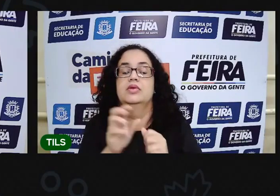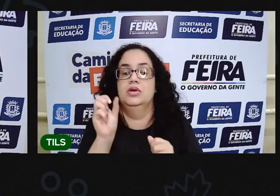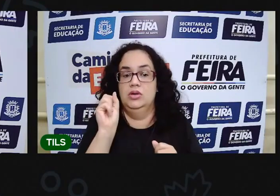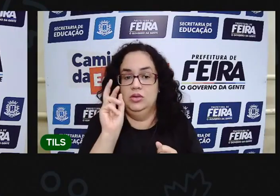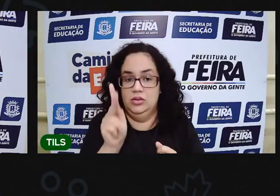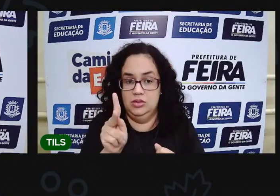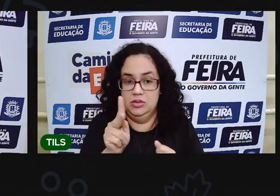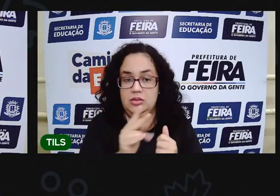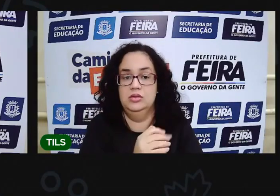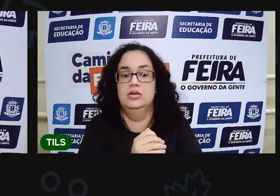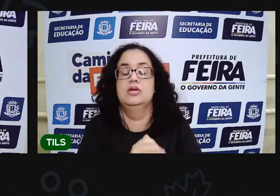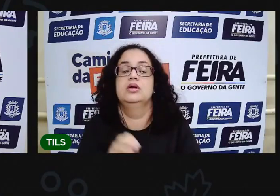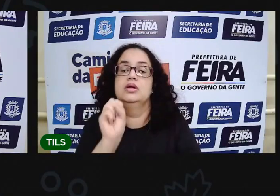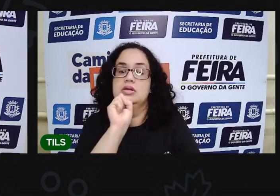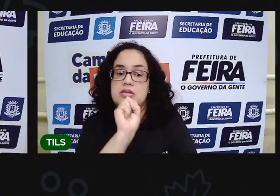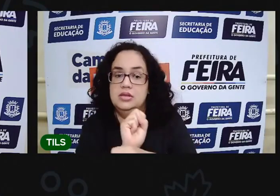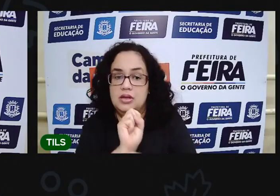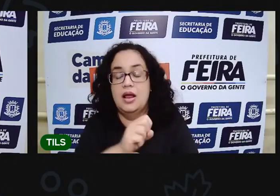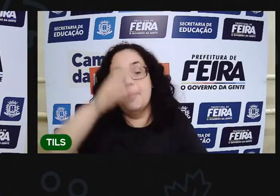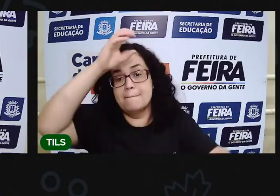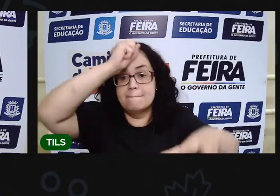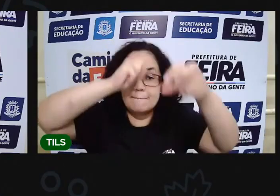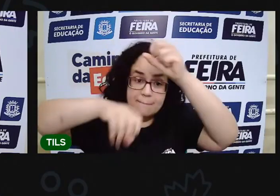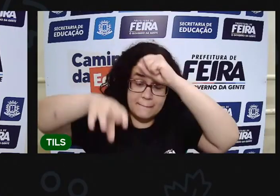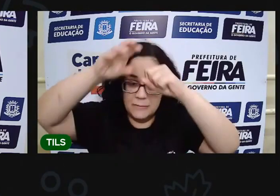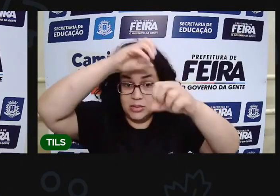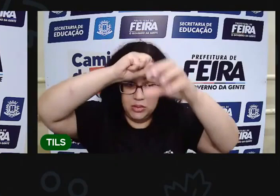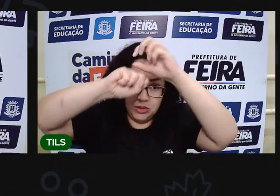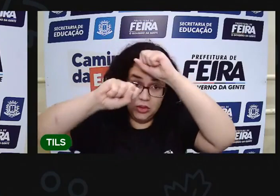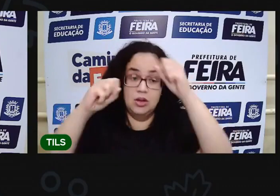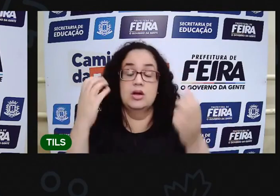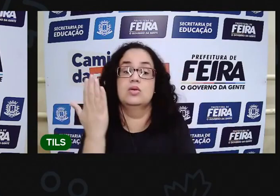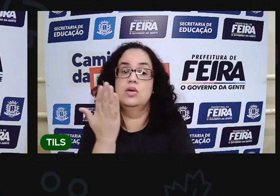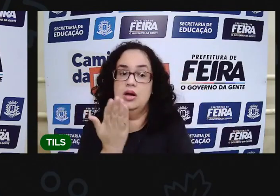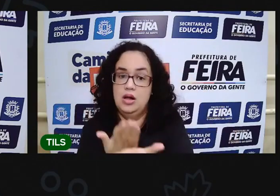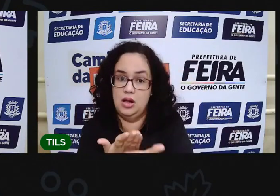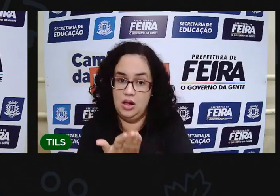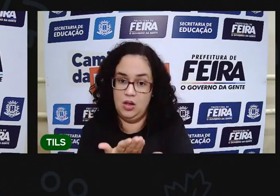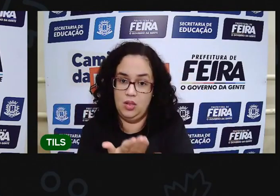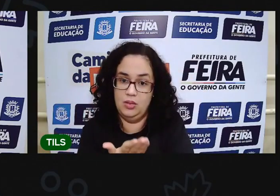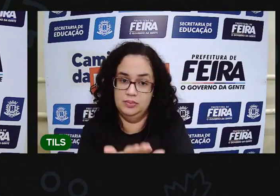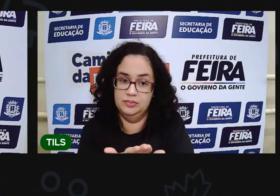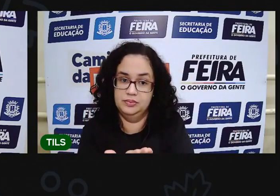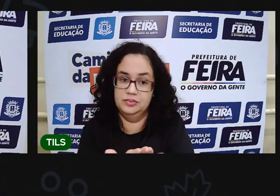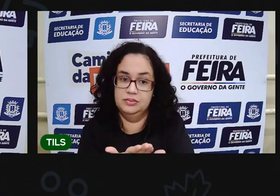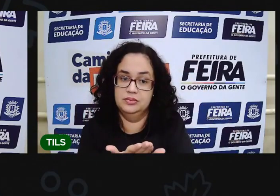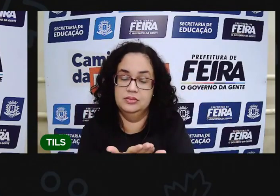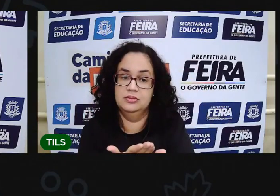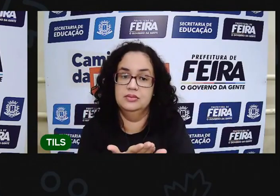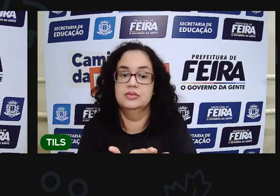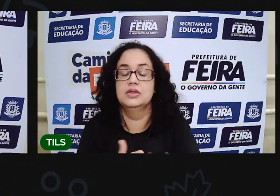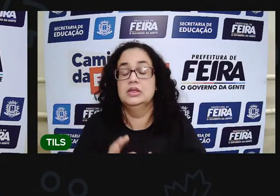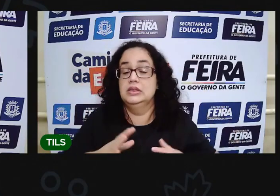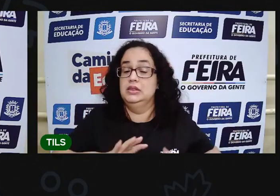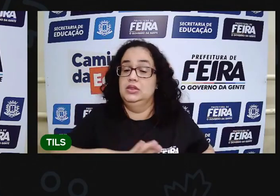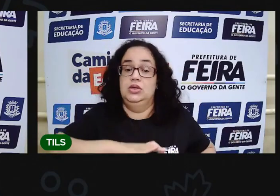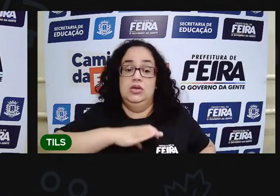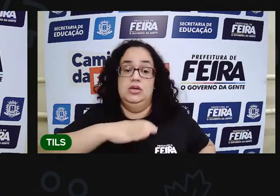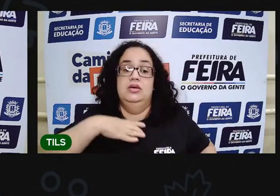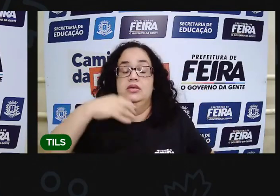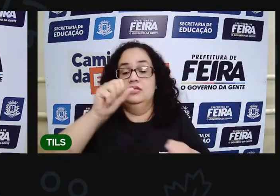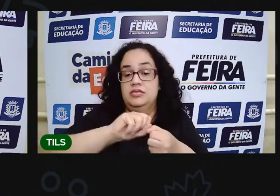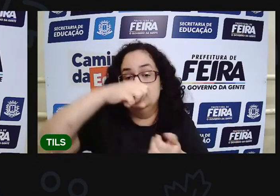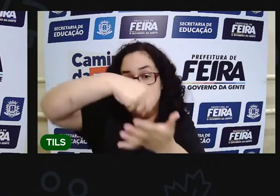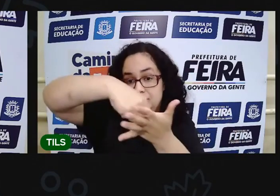Eu espero que vocês tenham aprendido bastante com a nossa aula e que estejam aí motivados a fazer atividade.